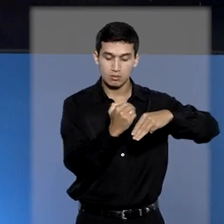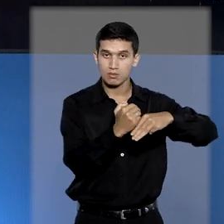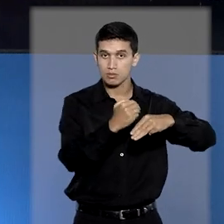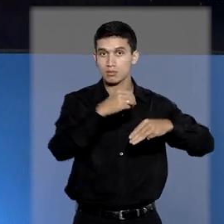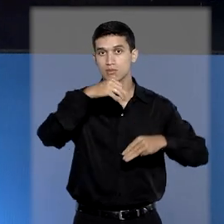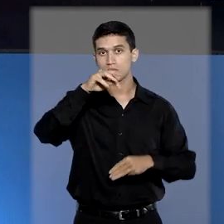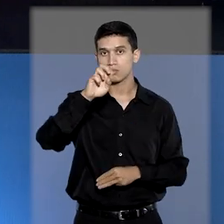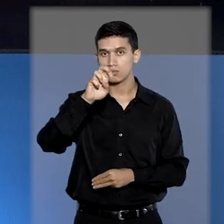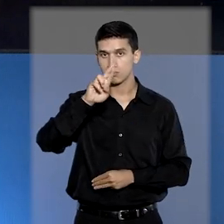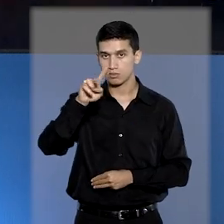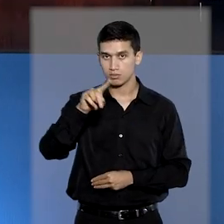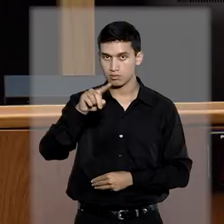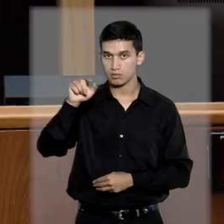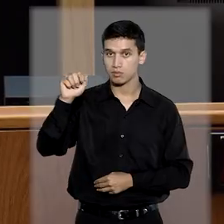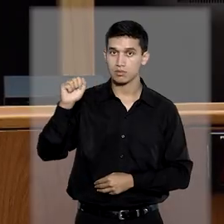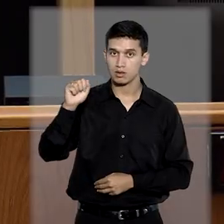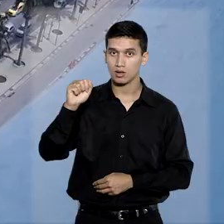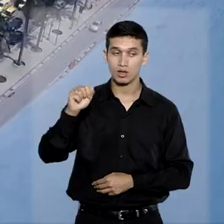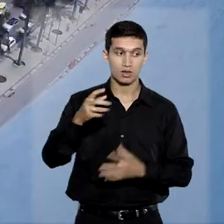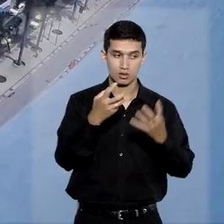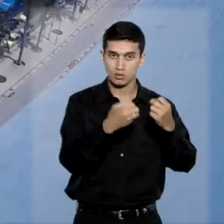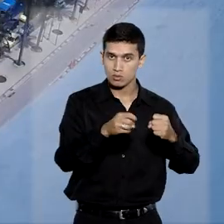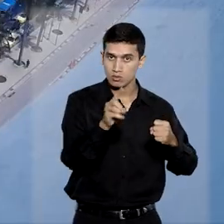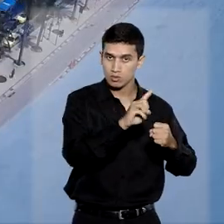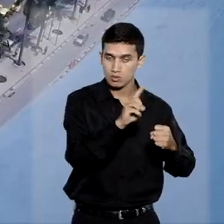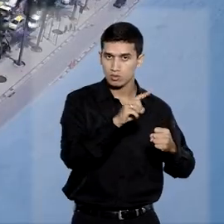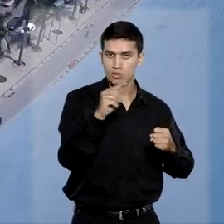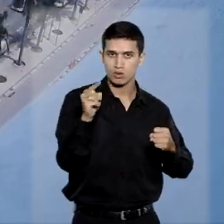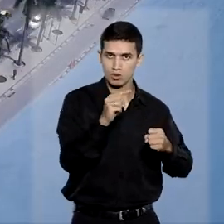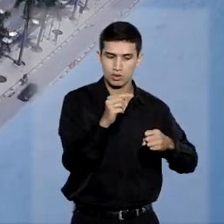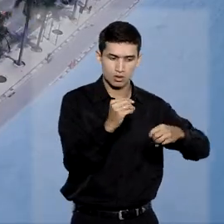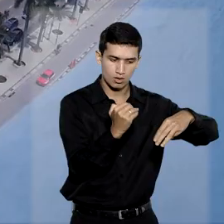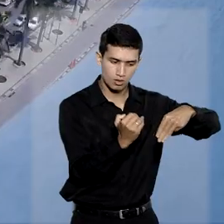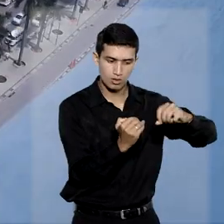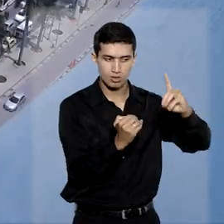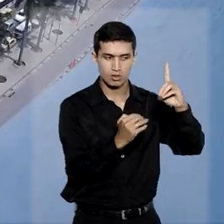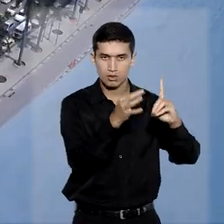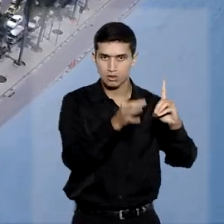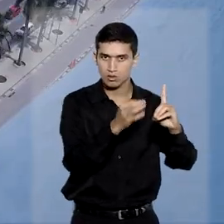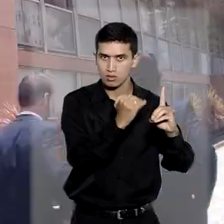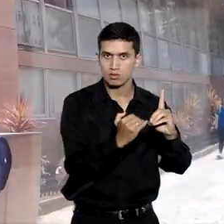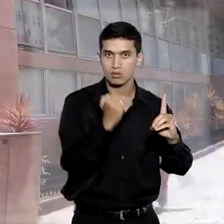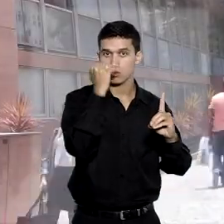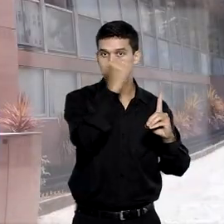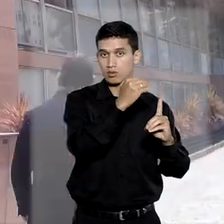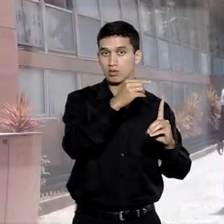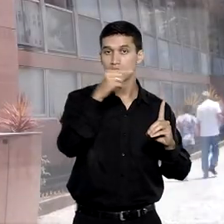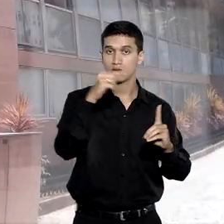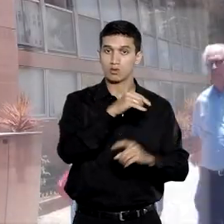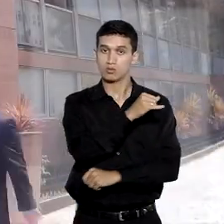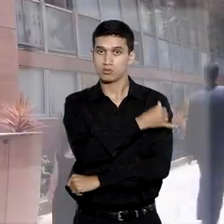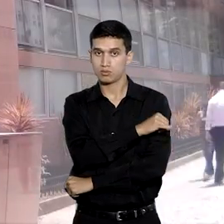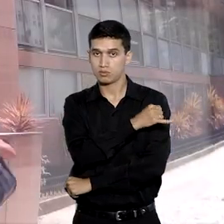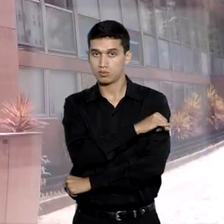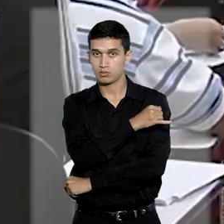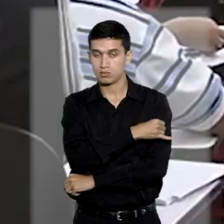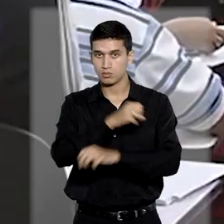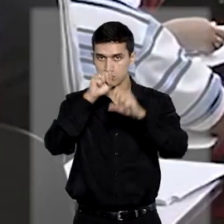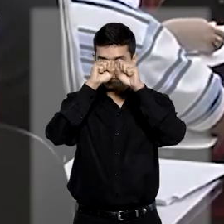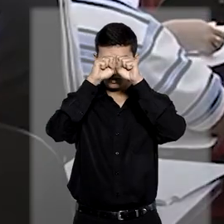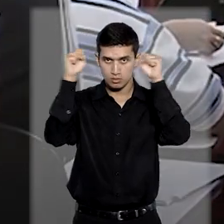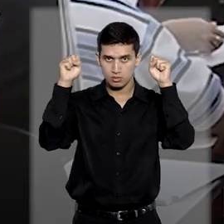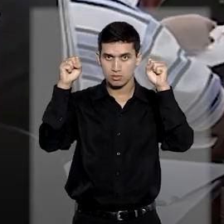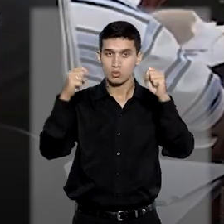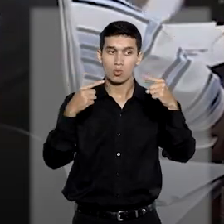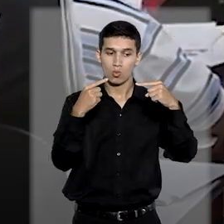Maria Tereza de Assis Moura, suspendeu o aliminar da desembargadora, relatora do caso no Tribunal de Justiça do Rio de Janeiro, que